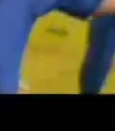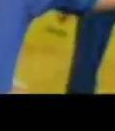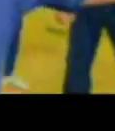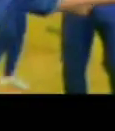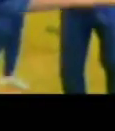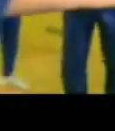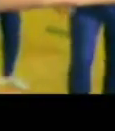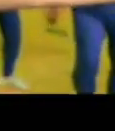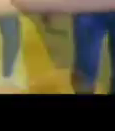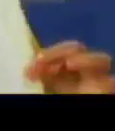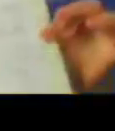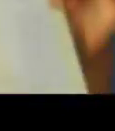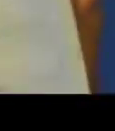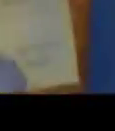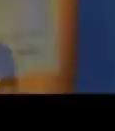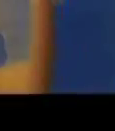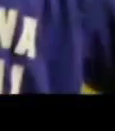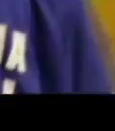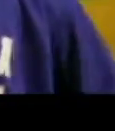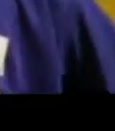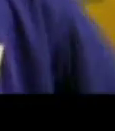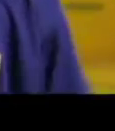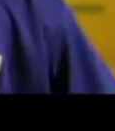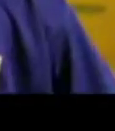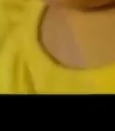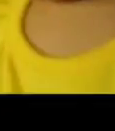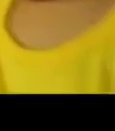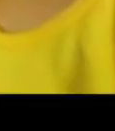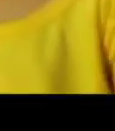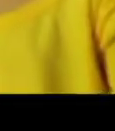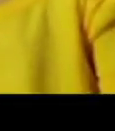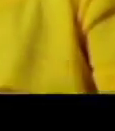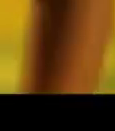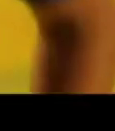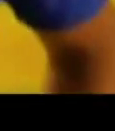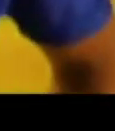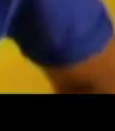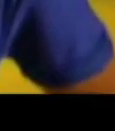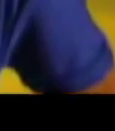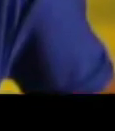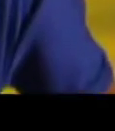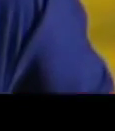O país inteiro está com a gente. A certidão é de graça, é um direito humano.